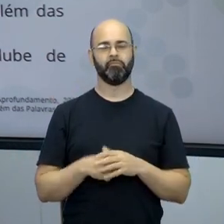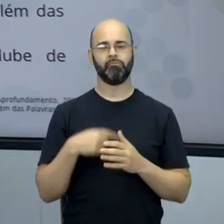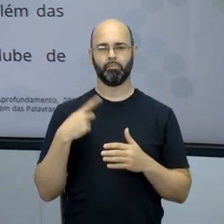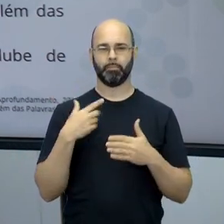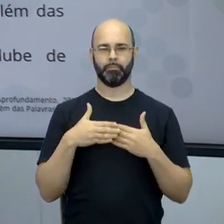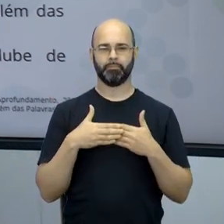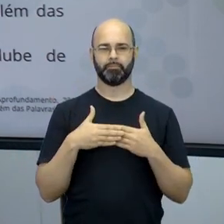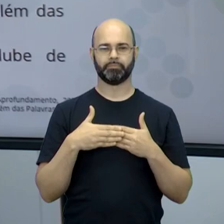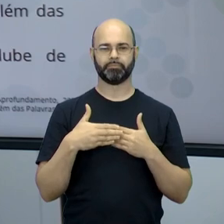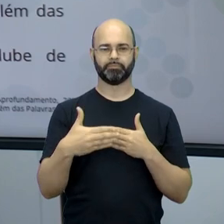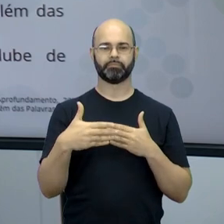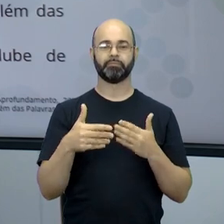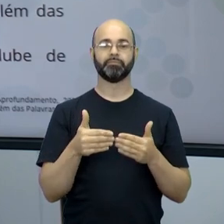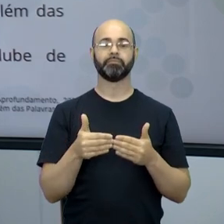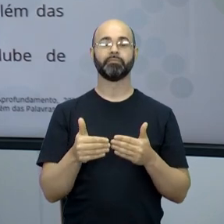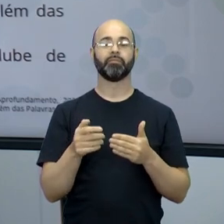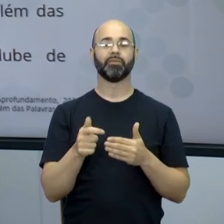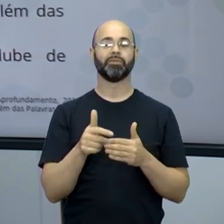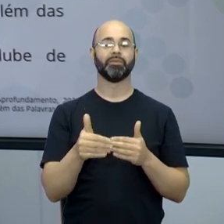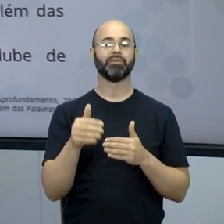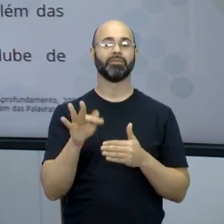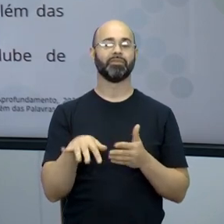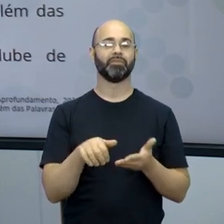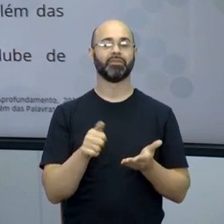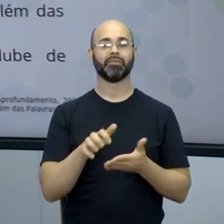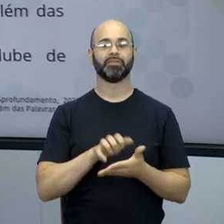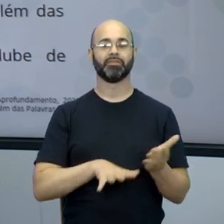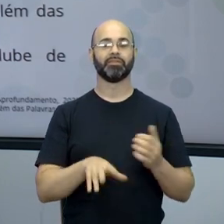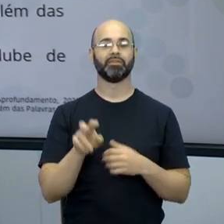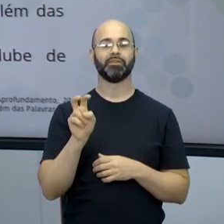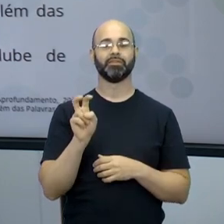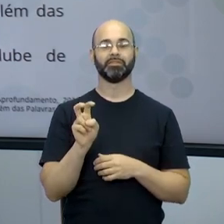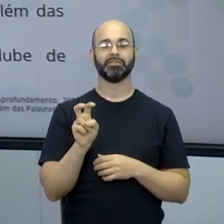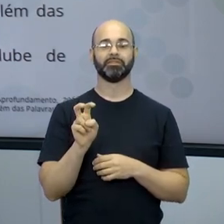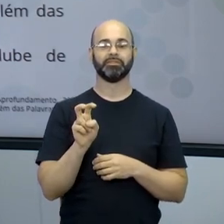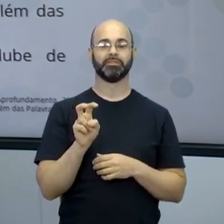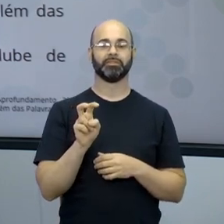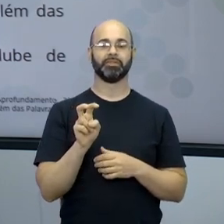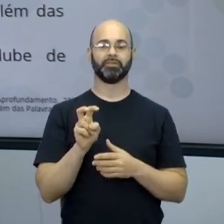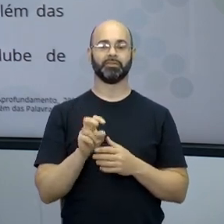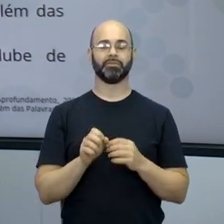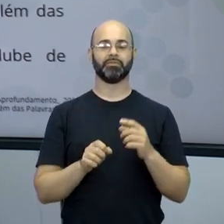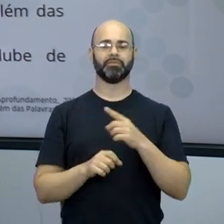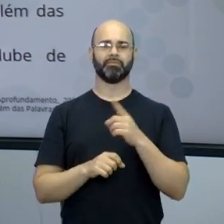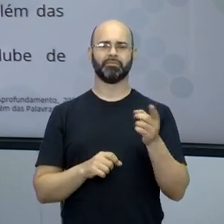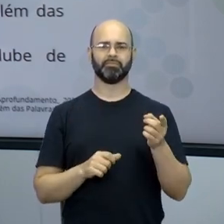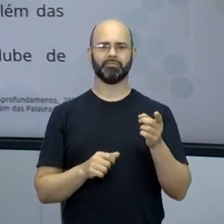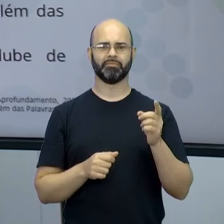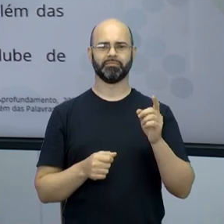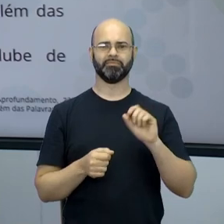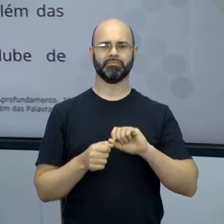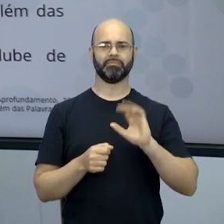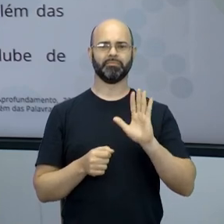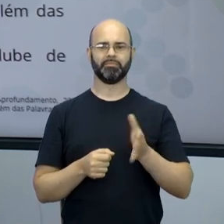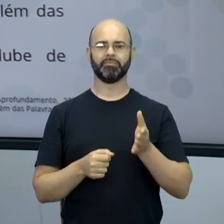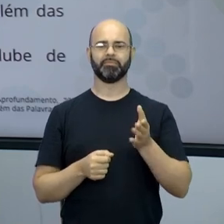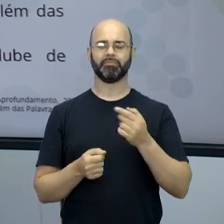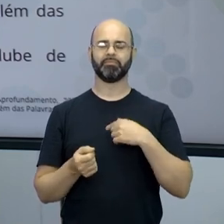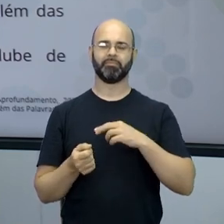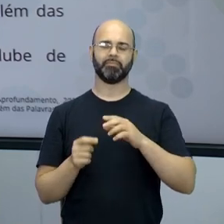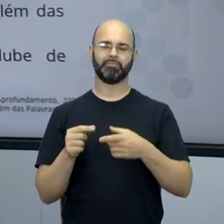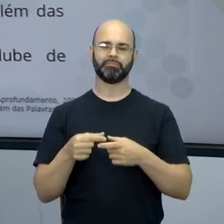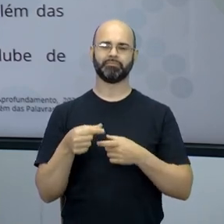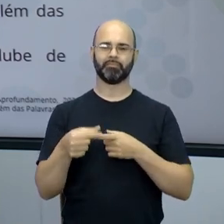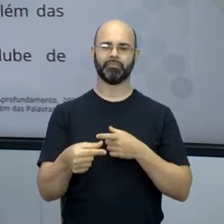para a nossa reta final, nessa atividade 5, em que vamos propor para vocês ali na frente, já devem estar fazendo, por favor, façam essa mostra de cinema.